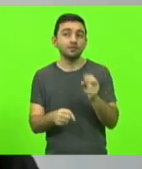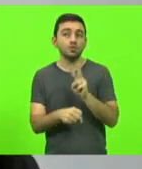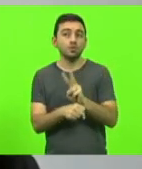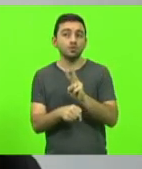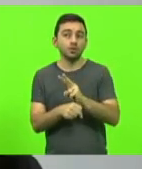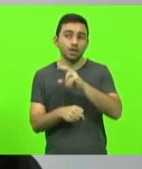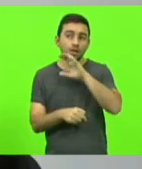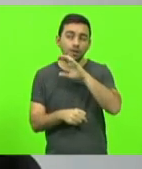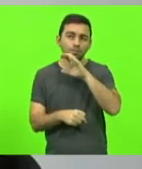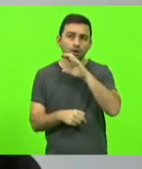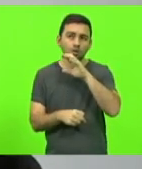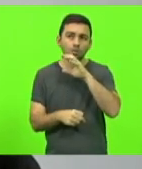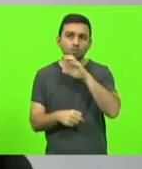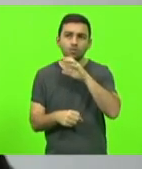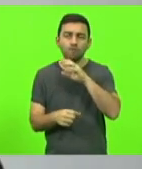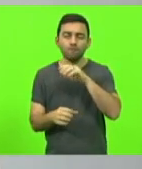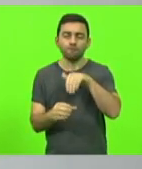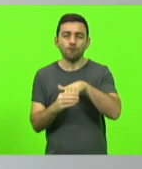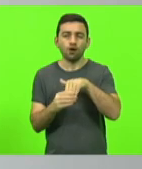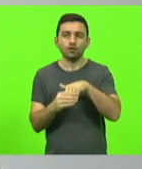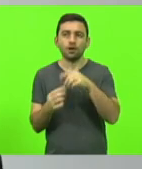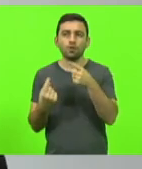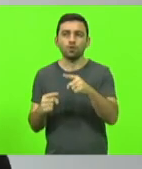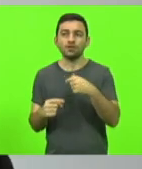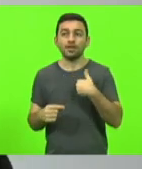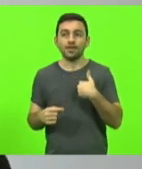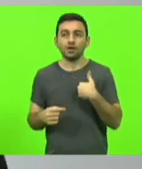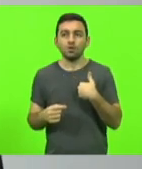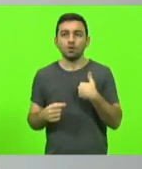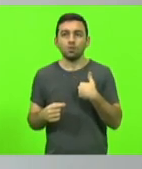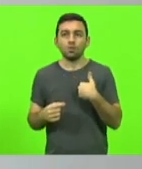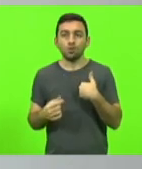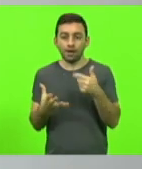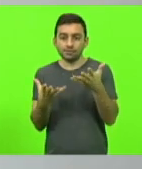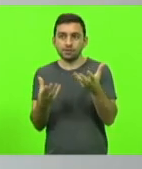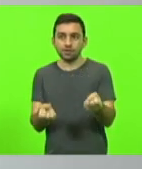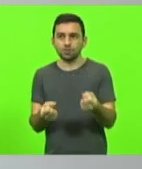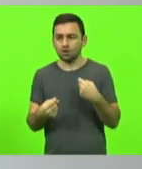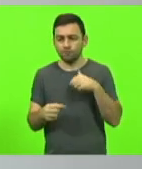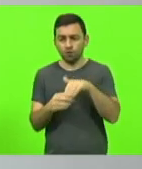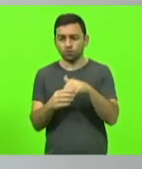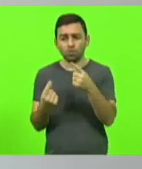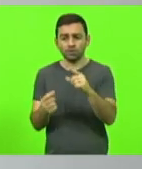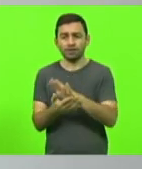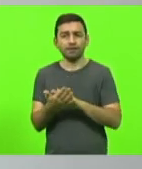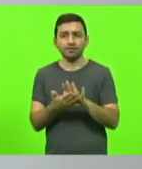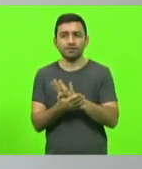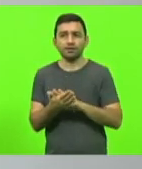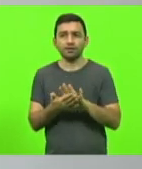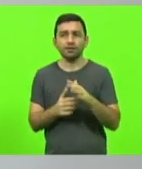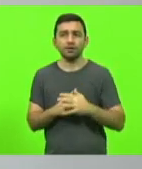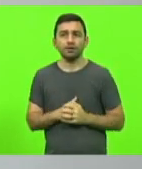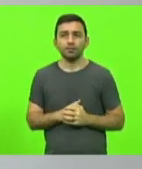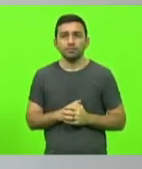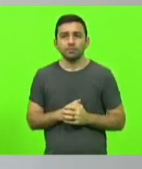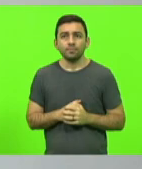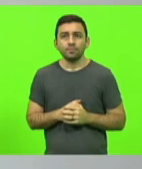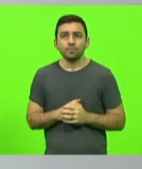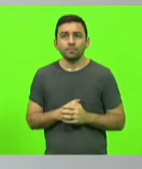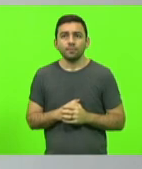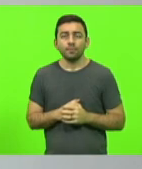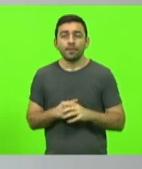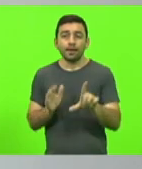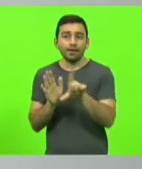não vota contra. Se eu sou a favor da causa, eu não voto contra. Diz especificamente a lei,